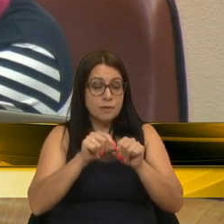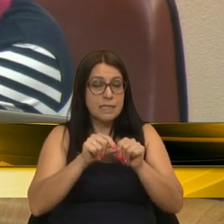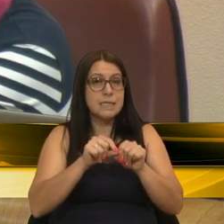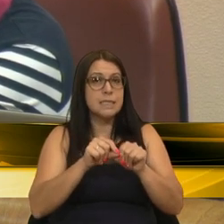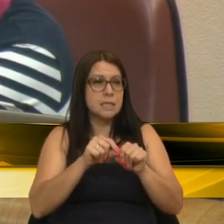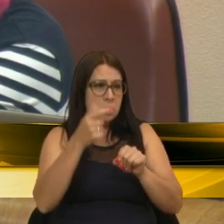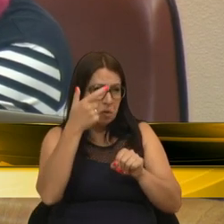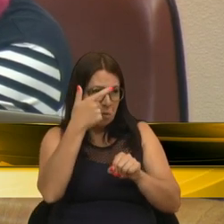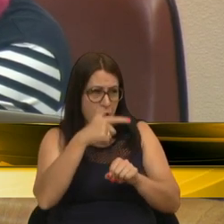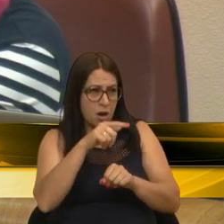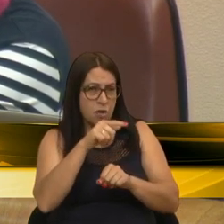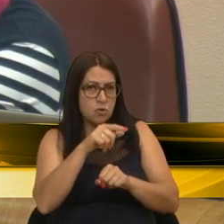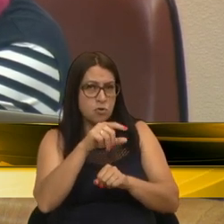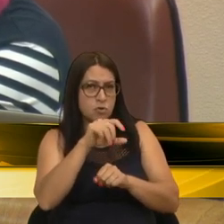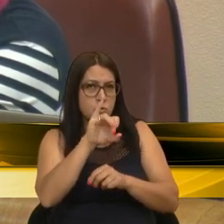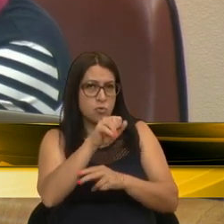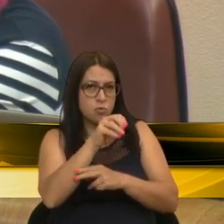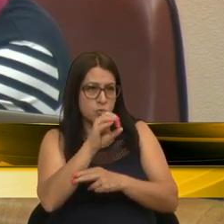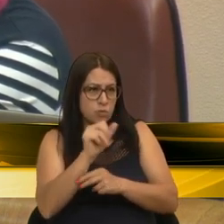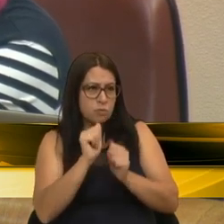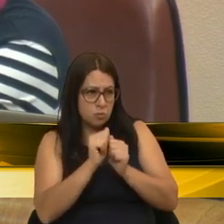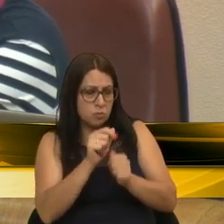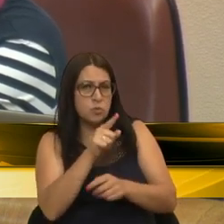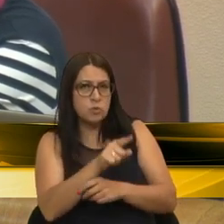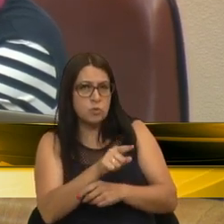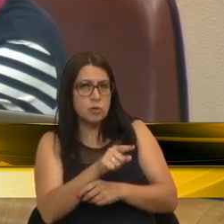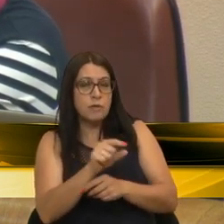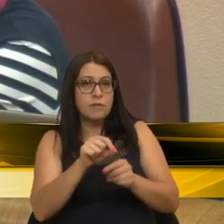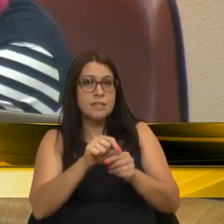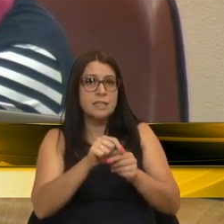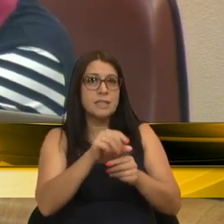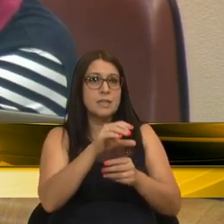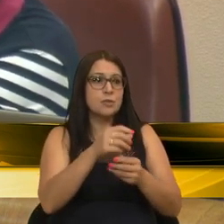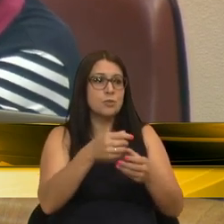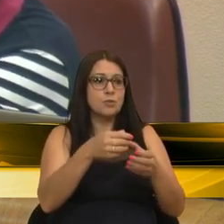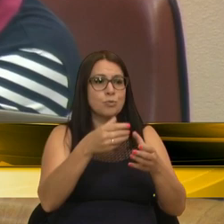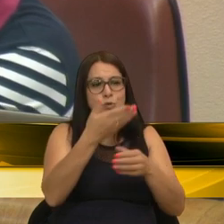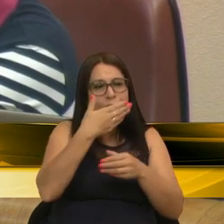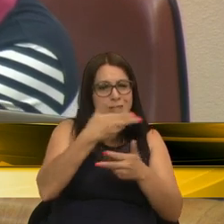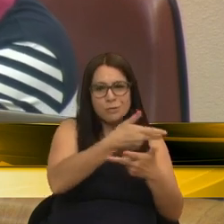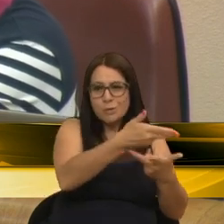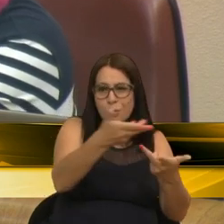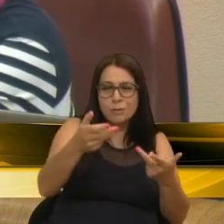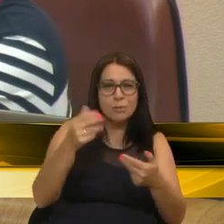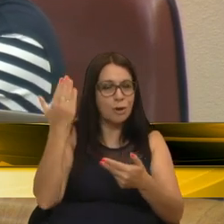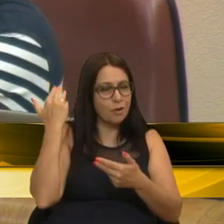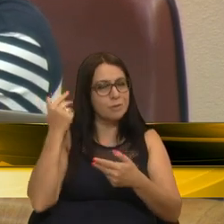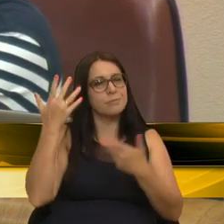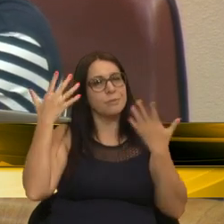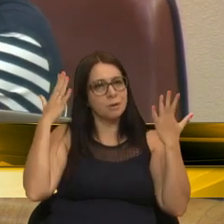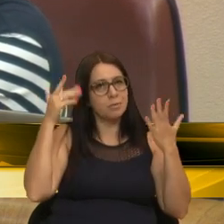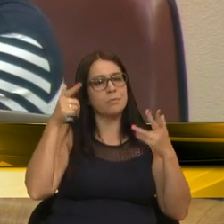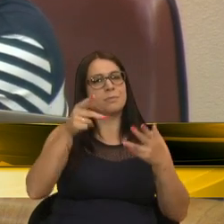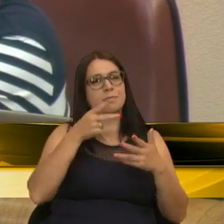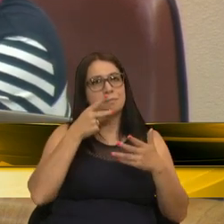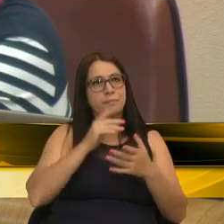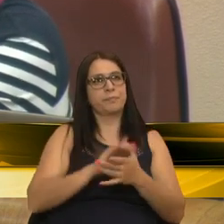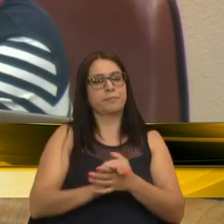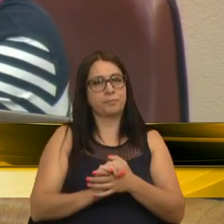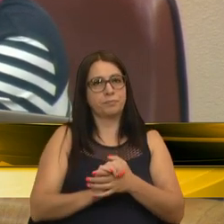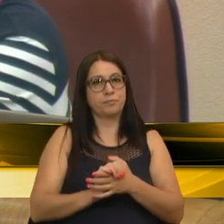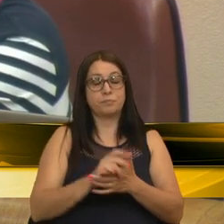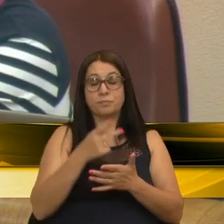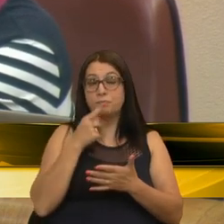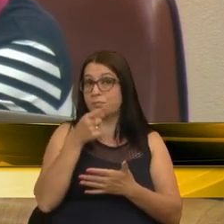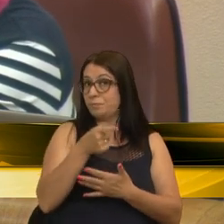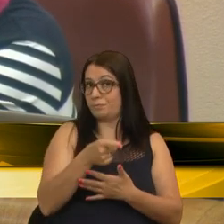O João acho que estava junto, se não me engano, com o Chico, foi feito um coquetel lá para nós. Então, vereador, parabéns pelo vosso pronunciamento e dizer